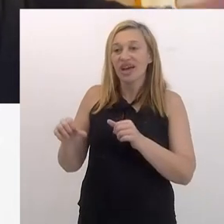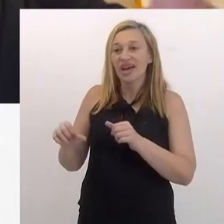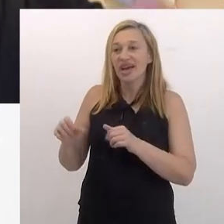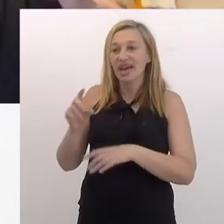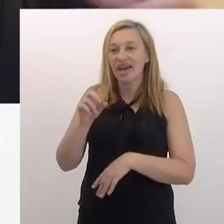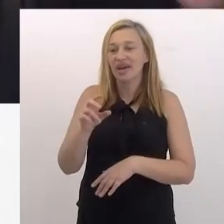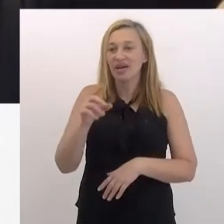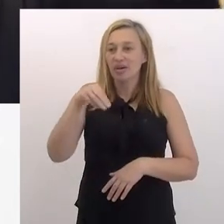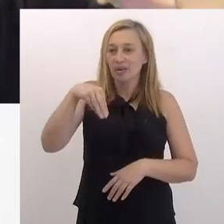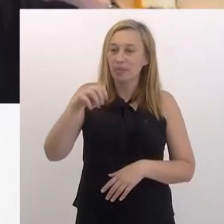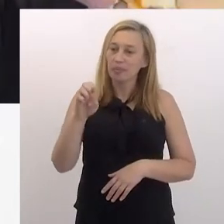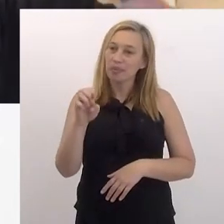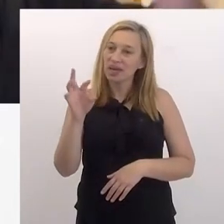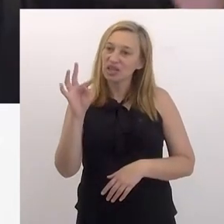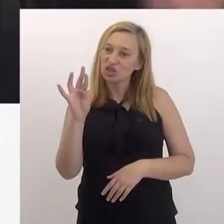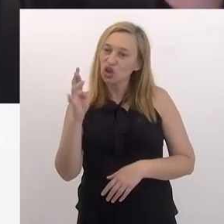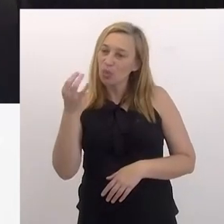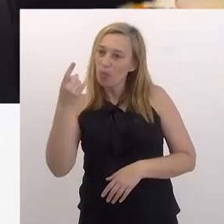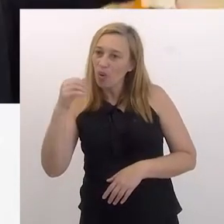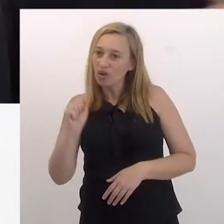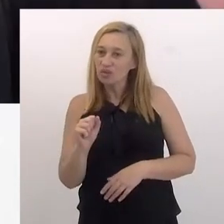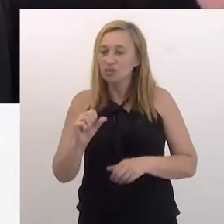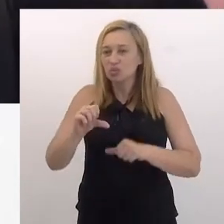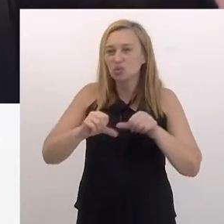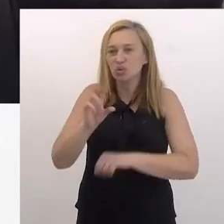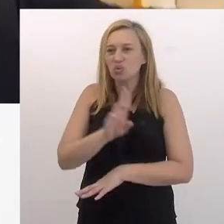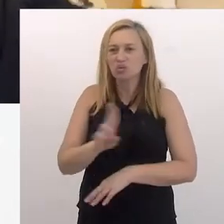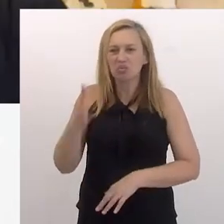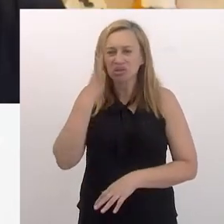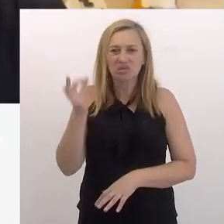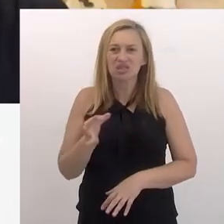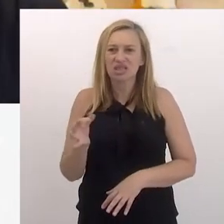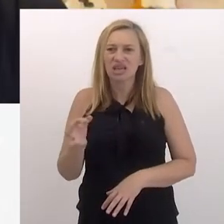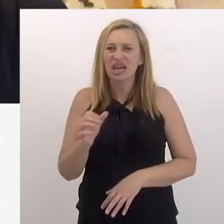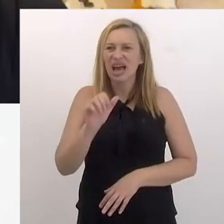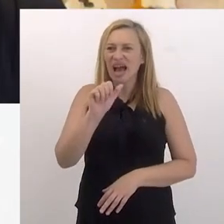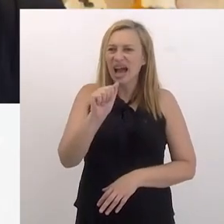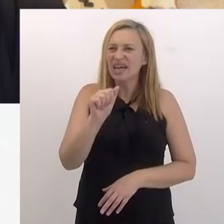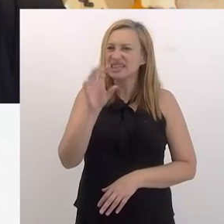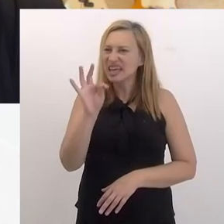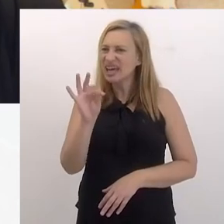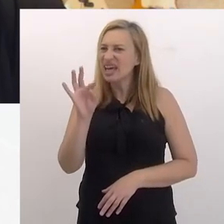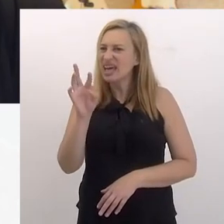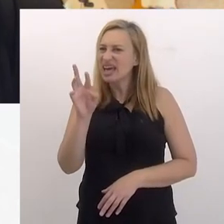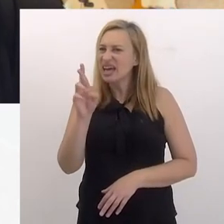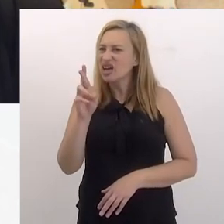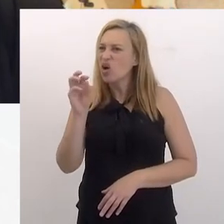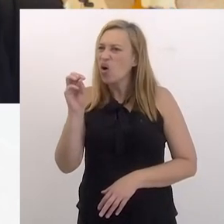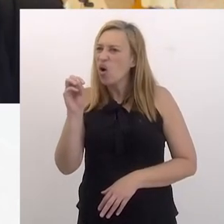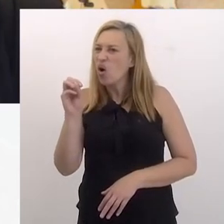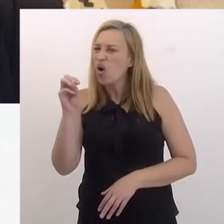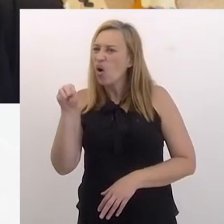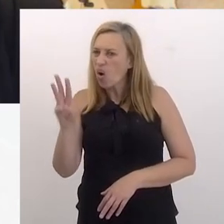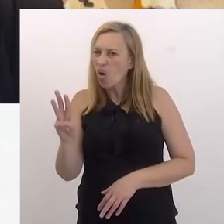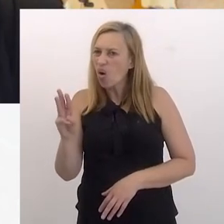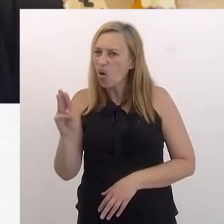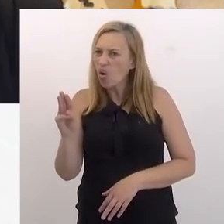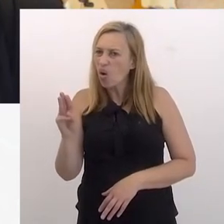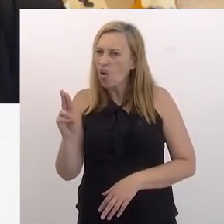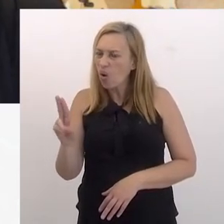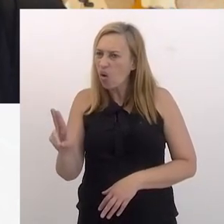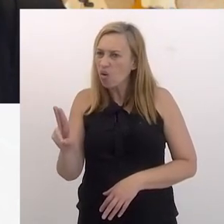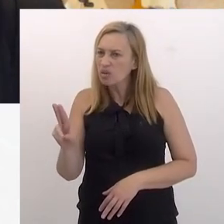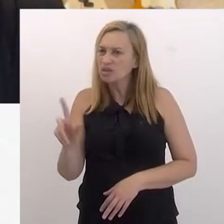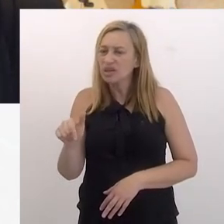Era o Metropolitan e agora virou outro nome que eu não sei direito qual é. Era a TL mesmo? A TL Hall, era